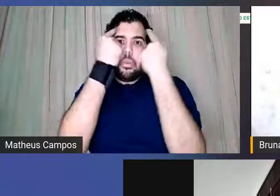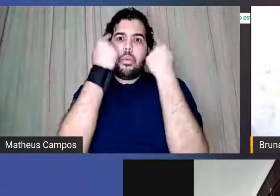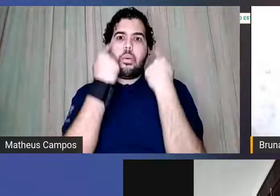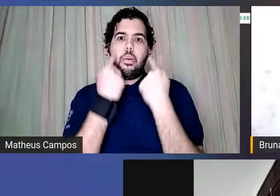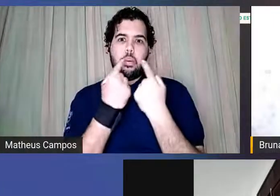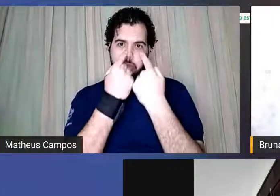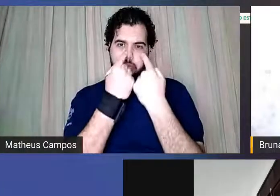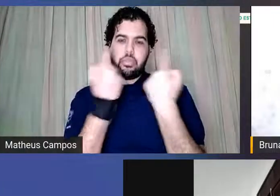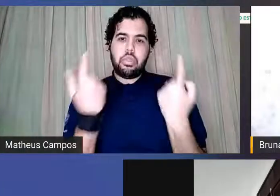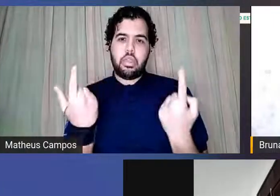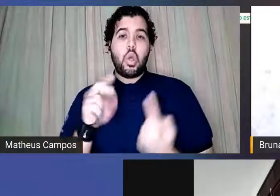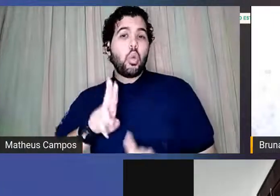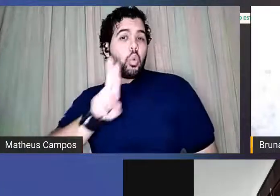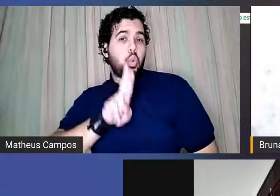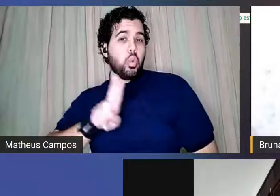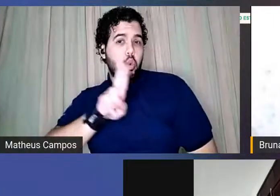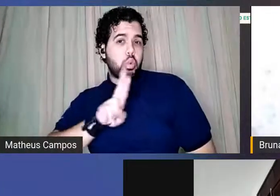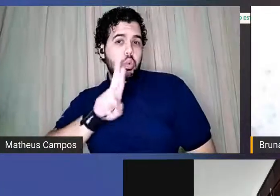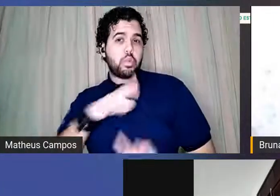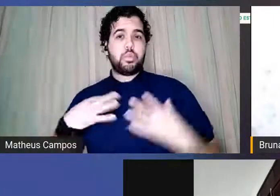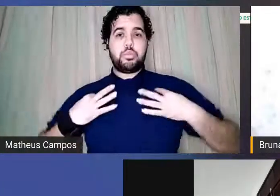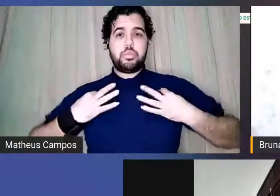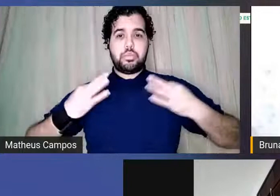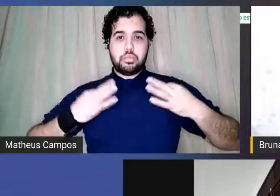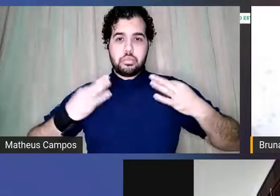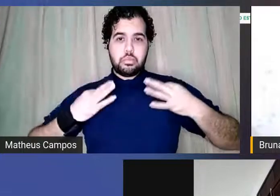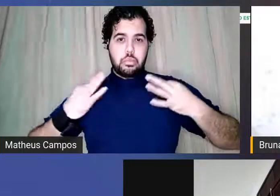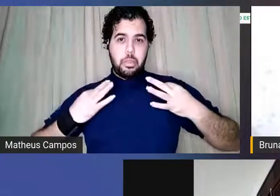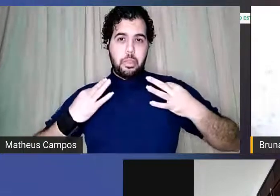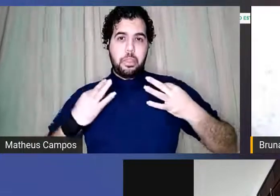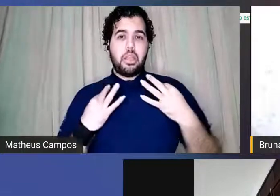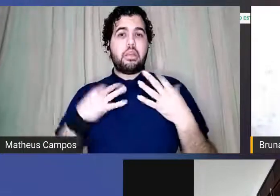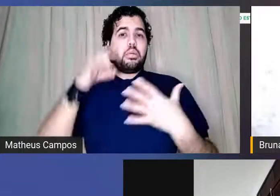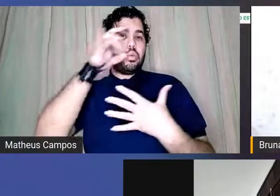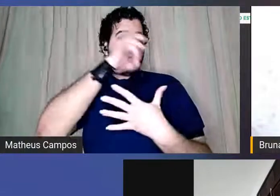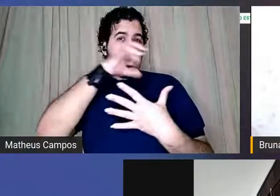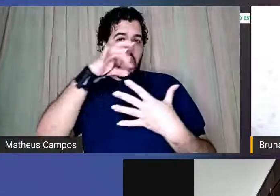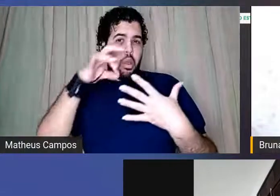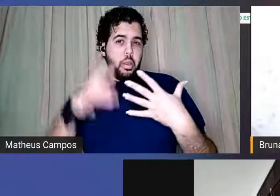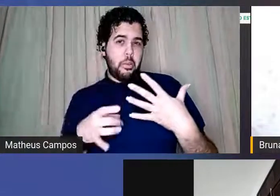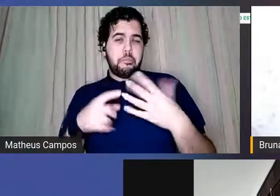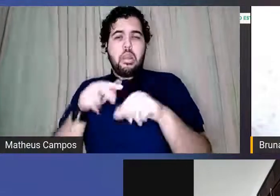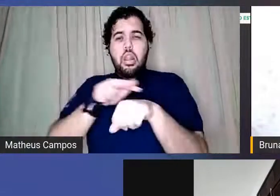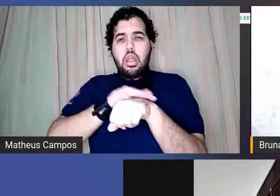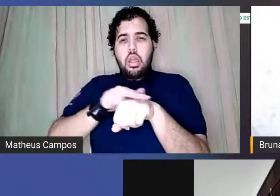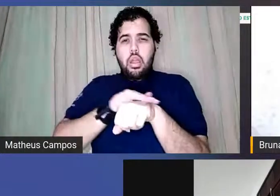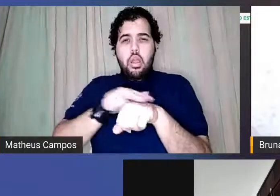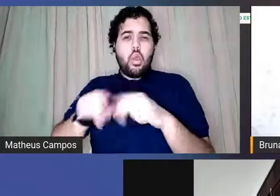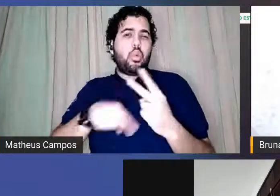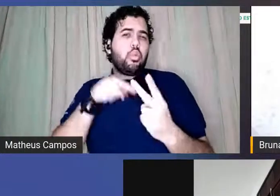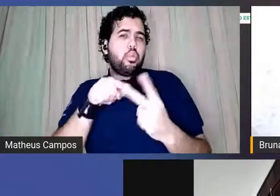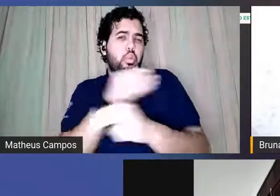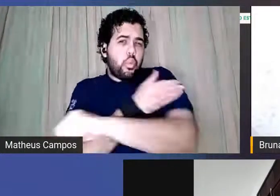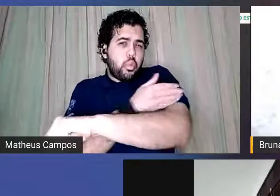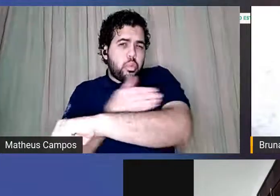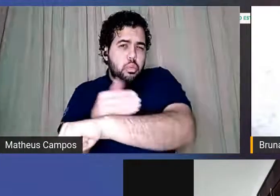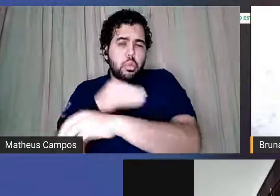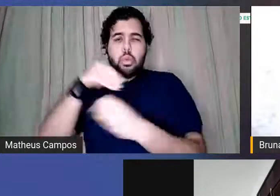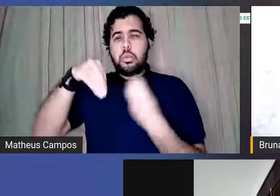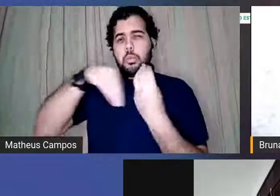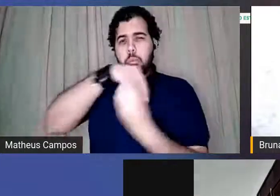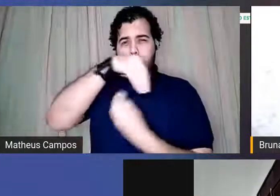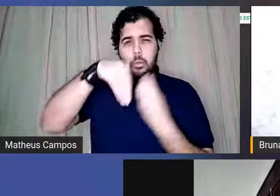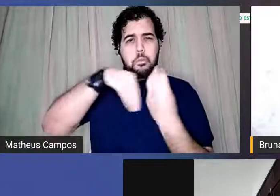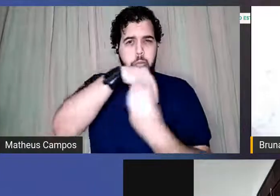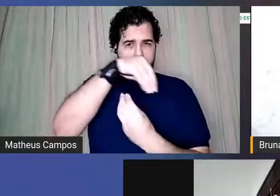Estou usando uma blusa com detalhes, uma estampa verde e branca. Verde e